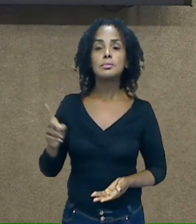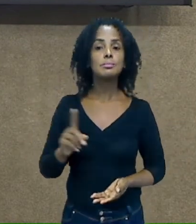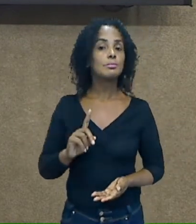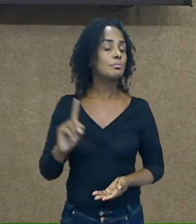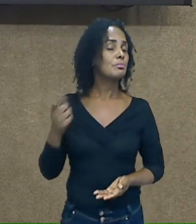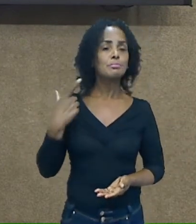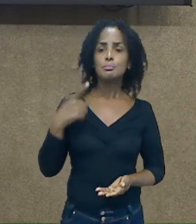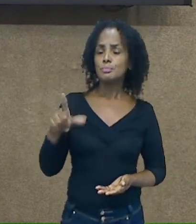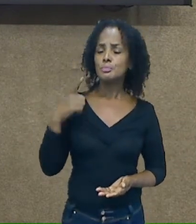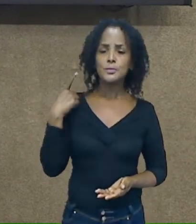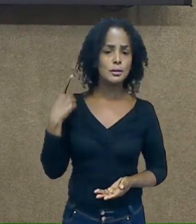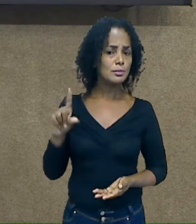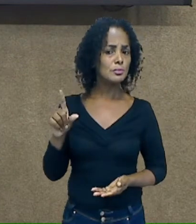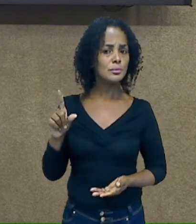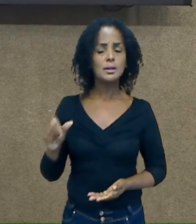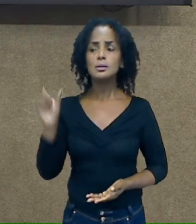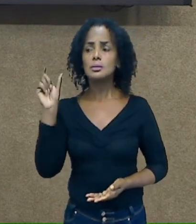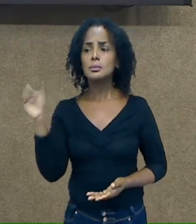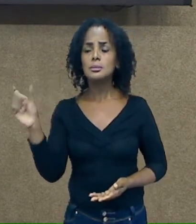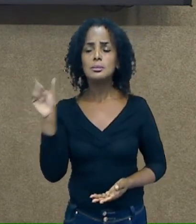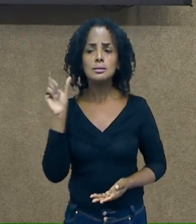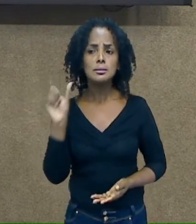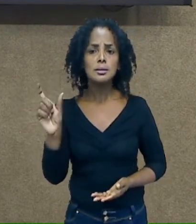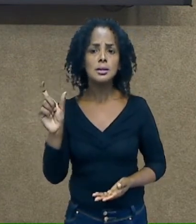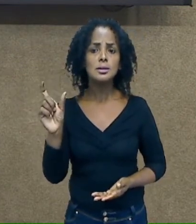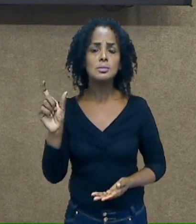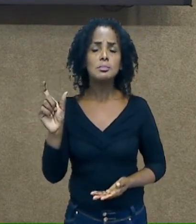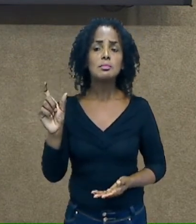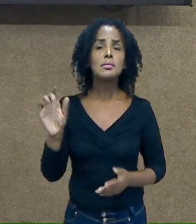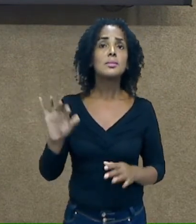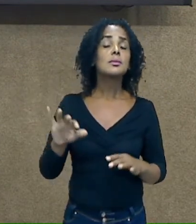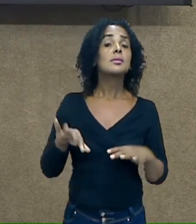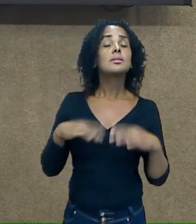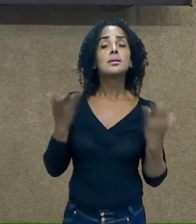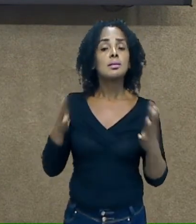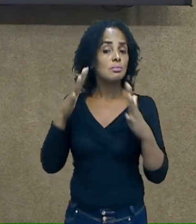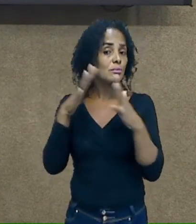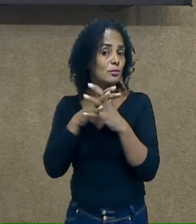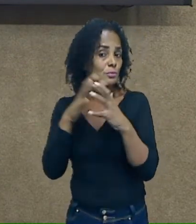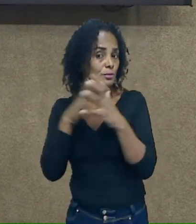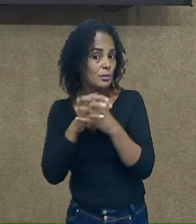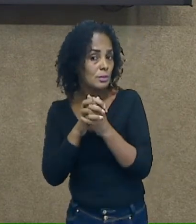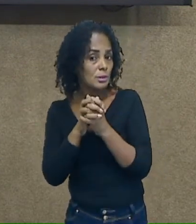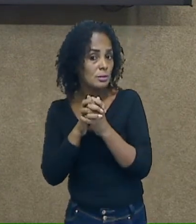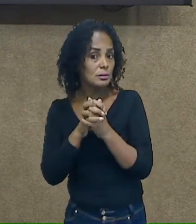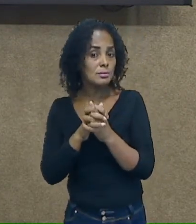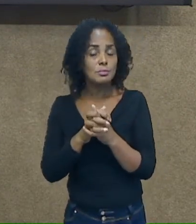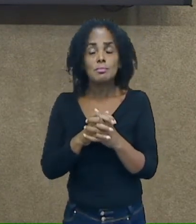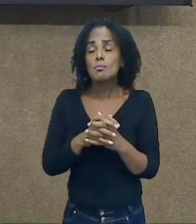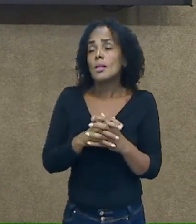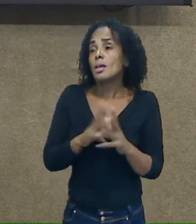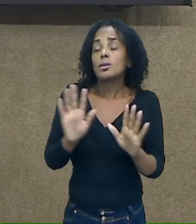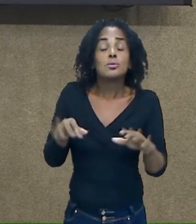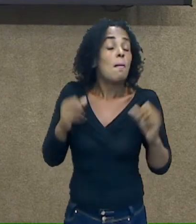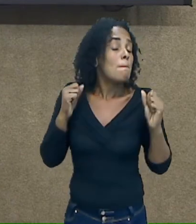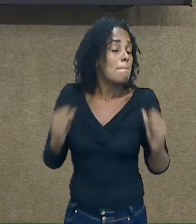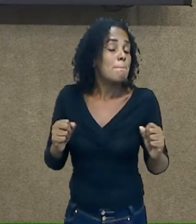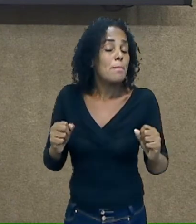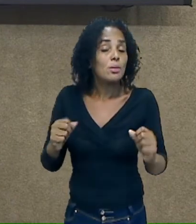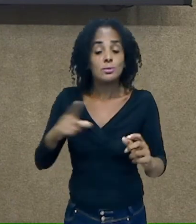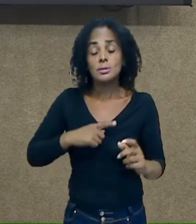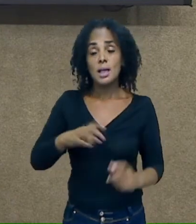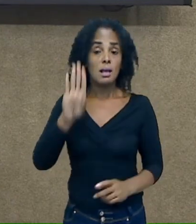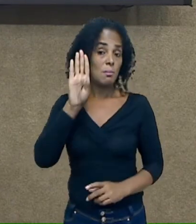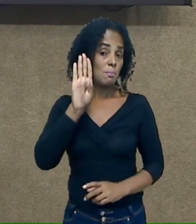sem a presença de pelo menos uma vogal. Ou seja, a consoante, eu não posso ter o B isolado